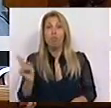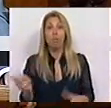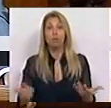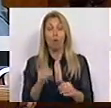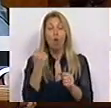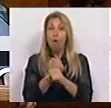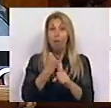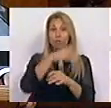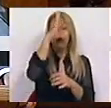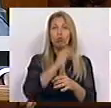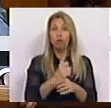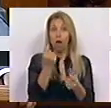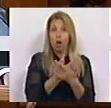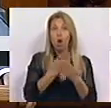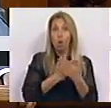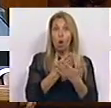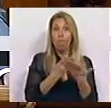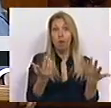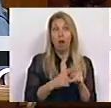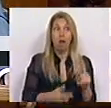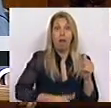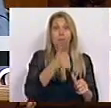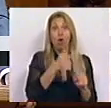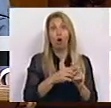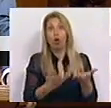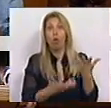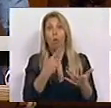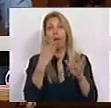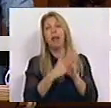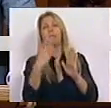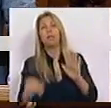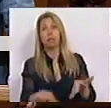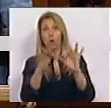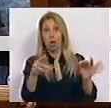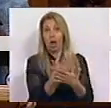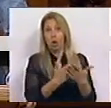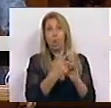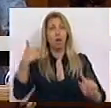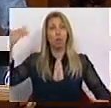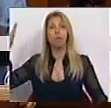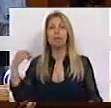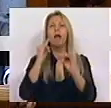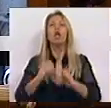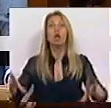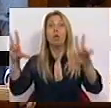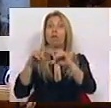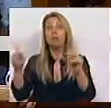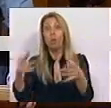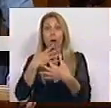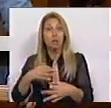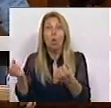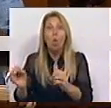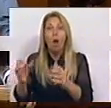inovação é mais importante do que numa economia da imitação, que era a economia que tínhamos no passado. A inovação é marcada por incerteza e não há